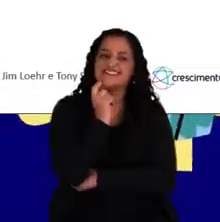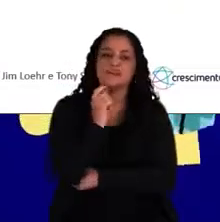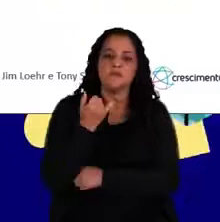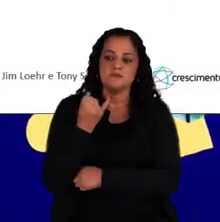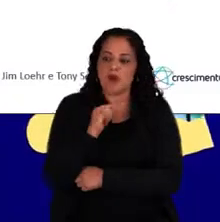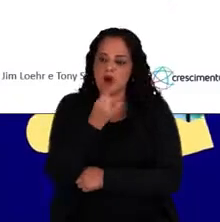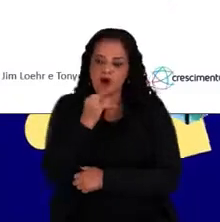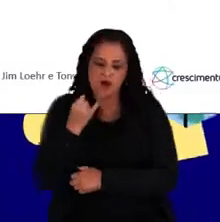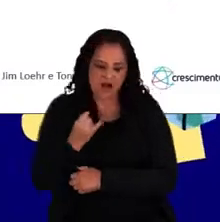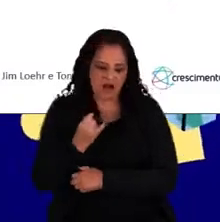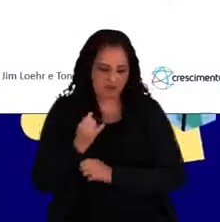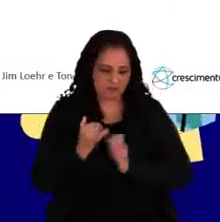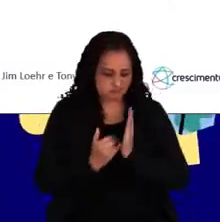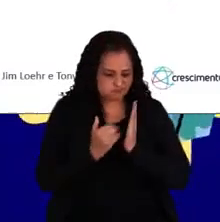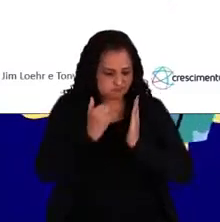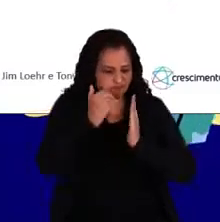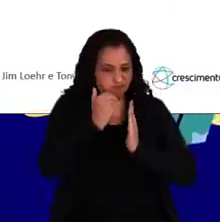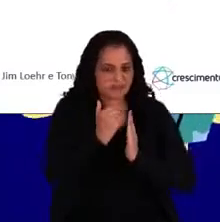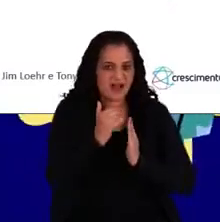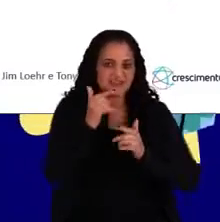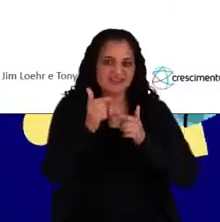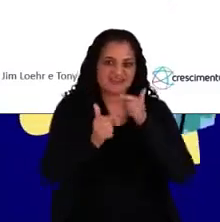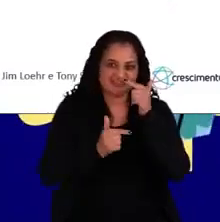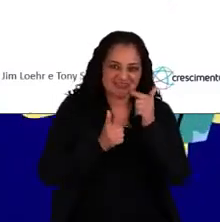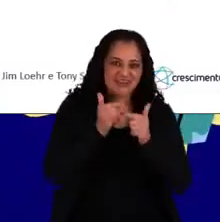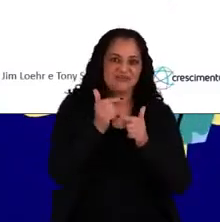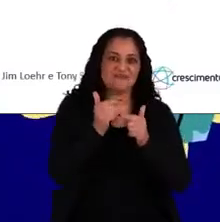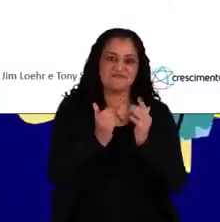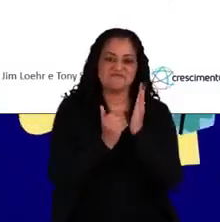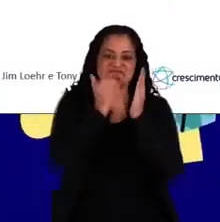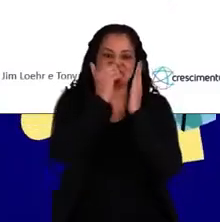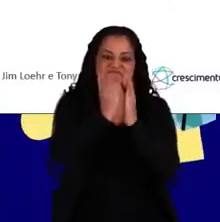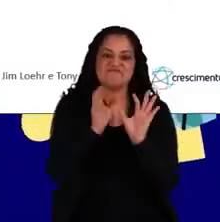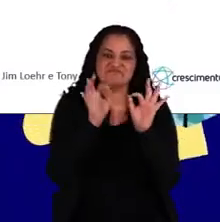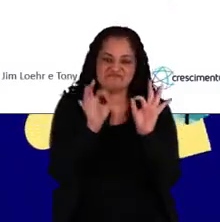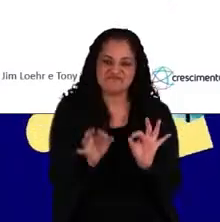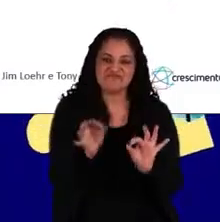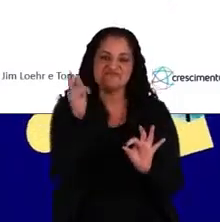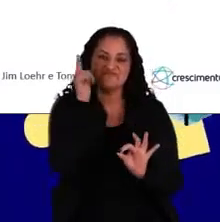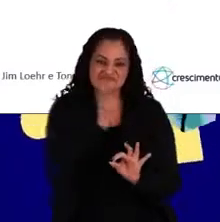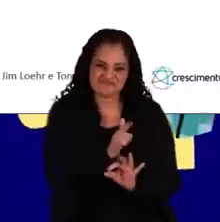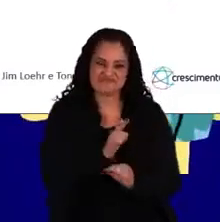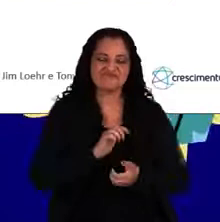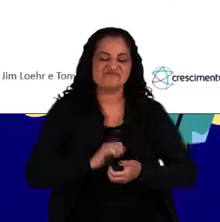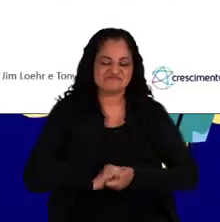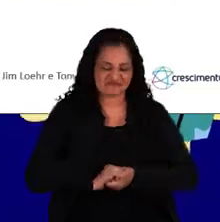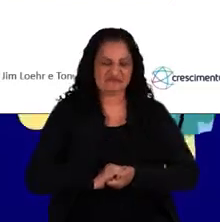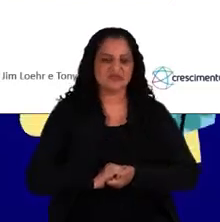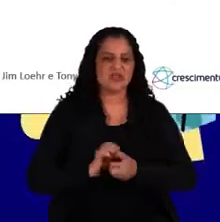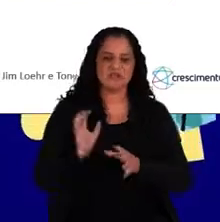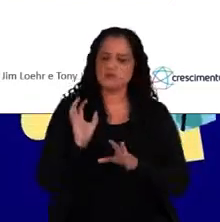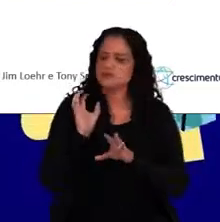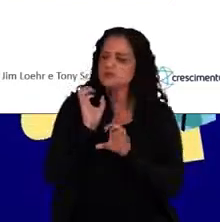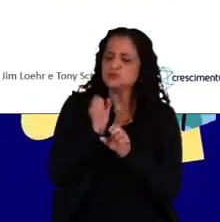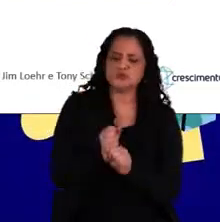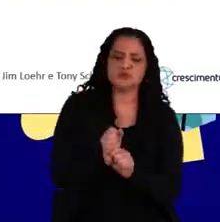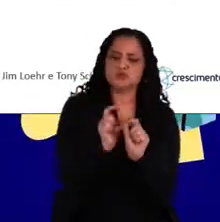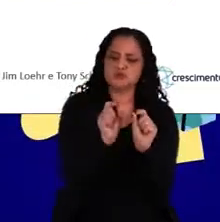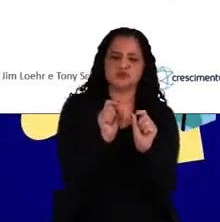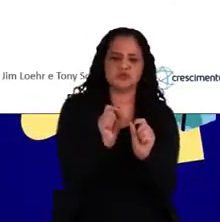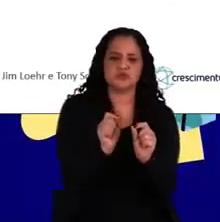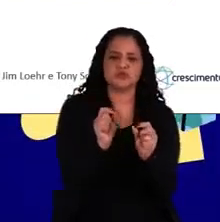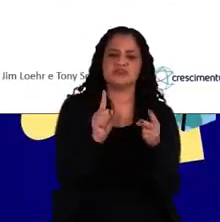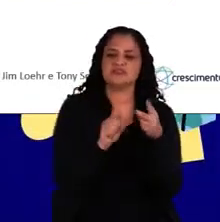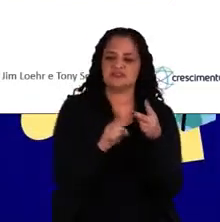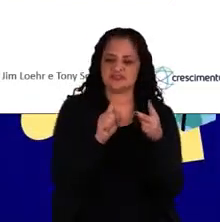com mais energia para fazermos as entregas do dia a dia. Somado a isso, a segunda dimensão está relacionada a